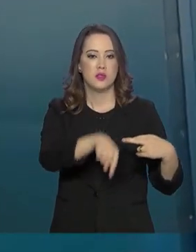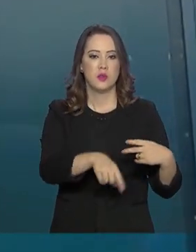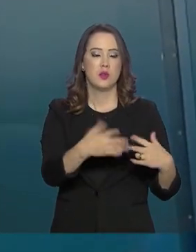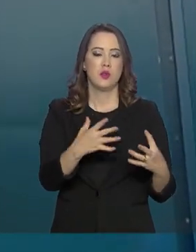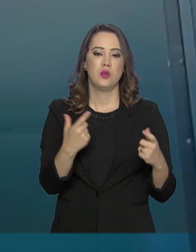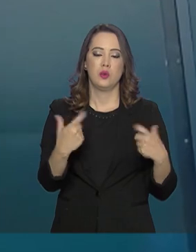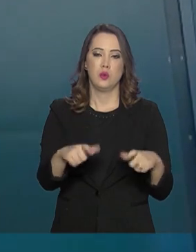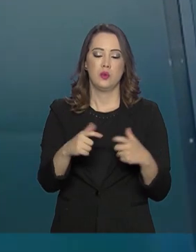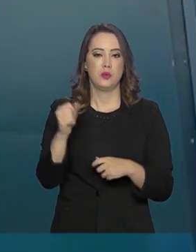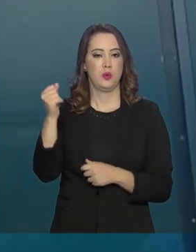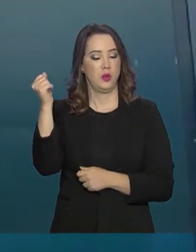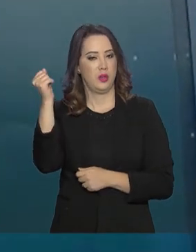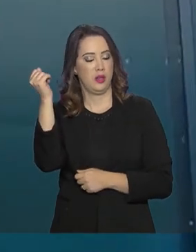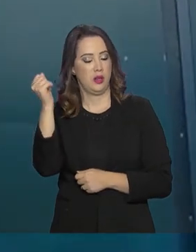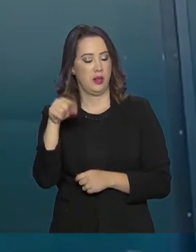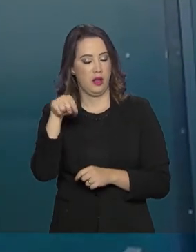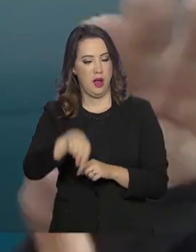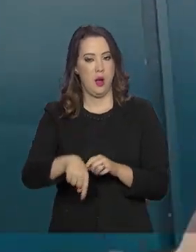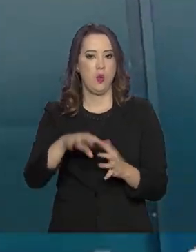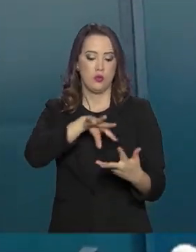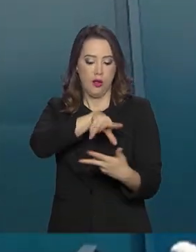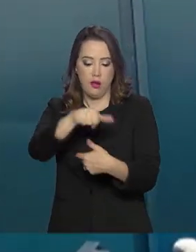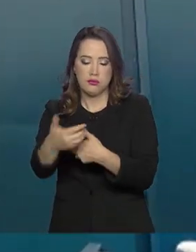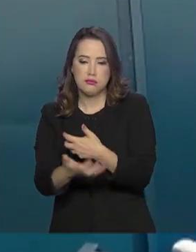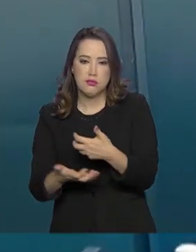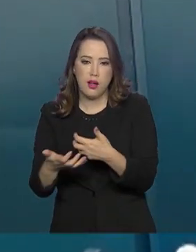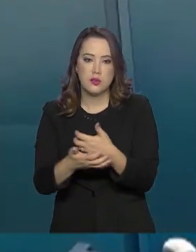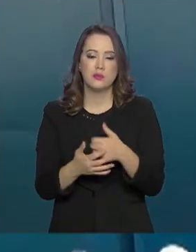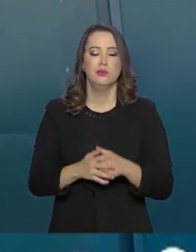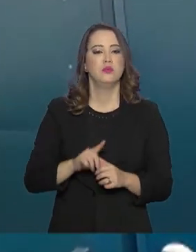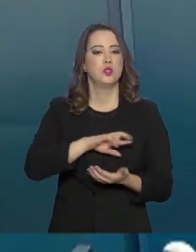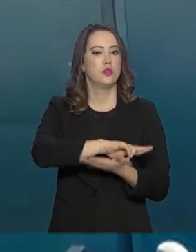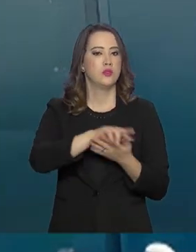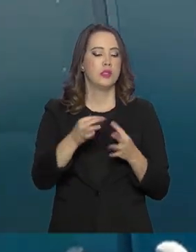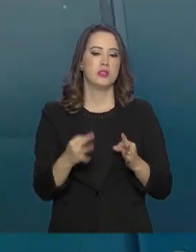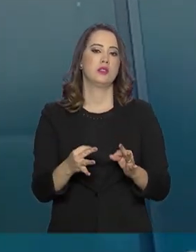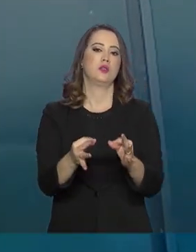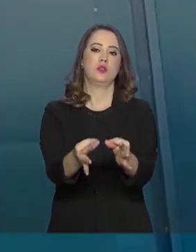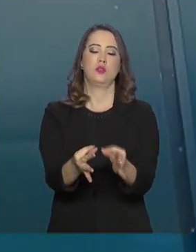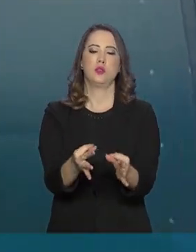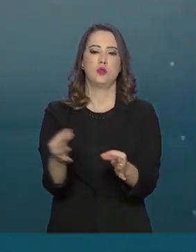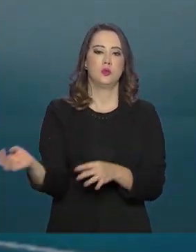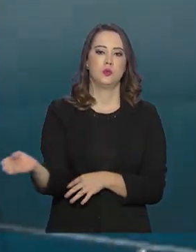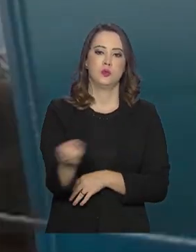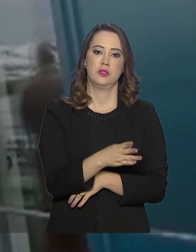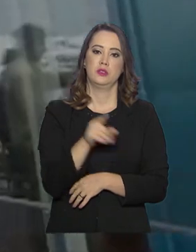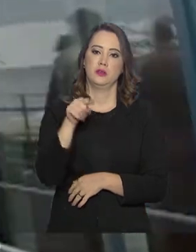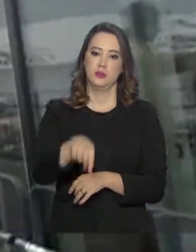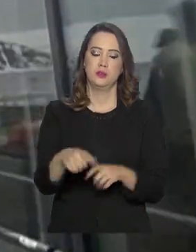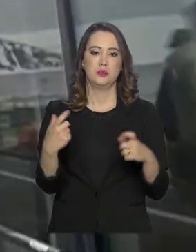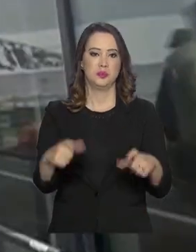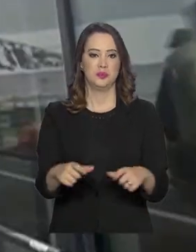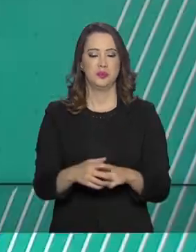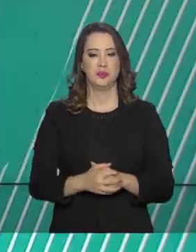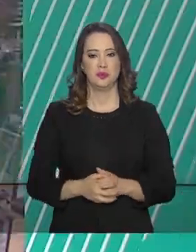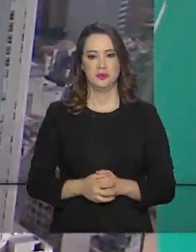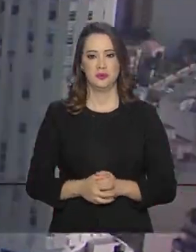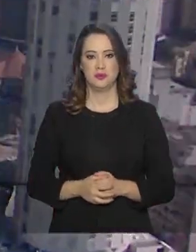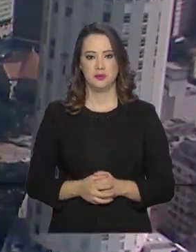brasileira na Antártica. Esse é apenas um dos muitos detalhes tecnológicos inovadores dessa estação brasileira.